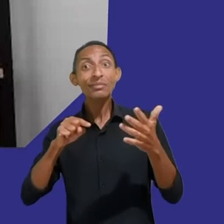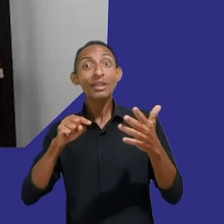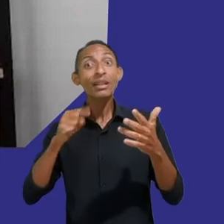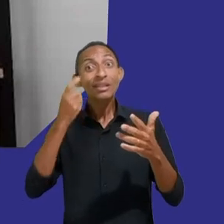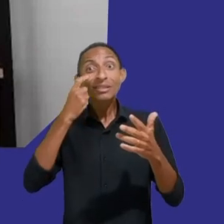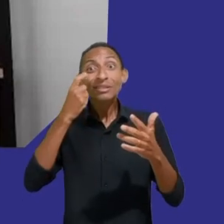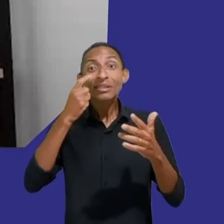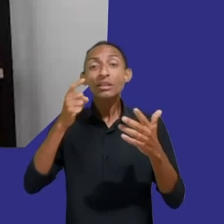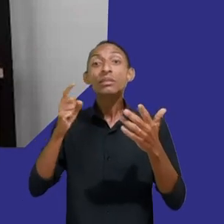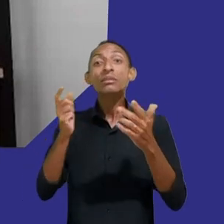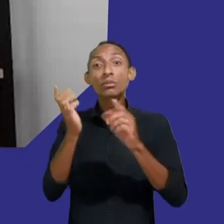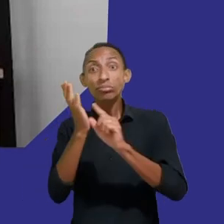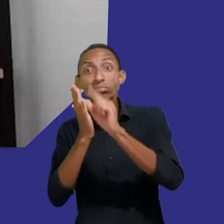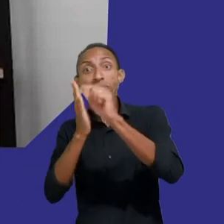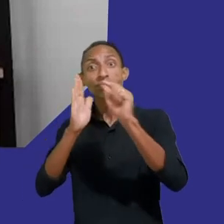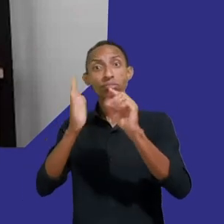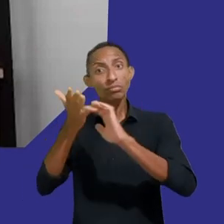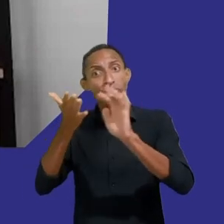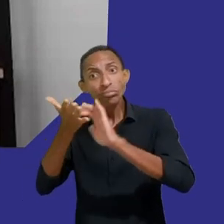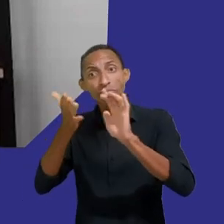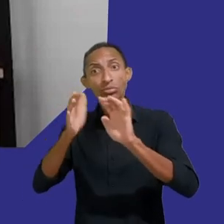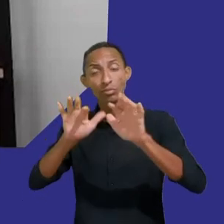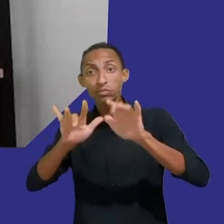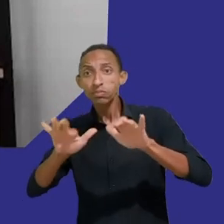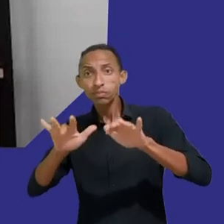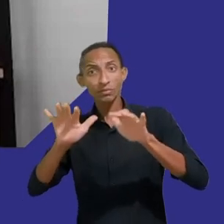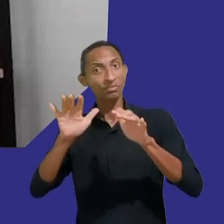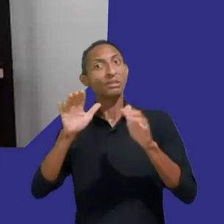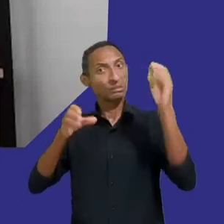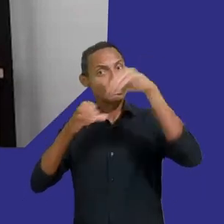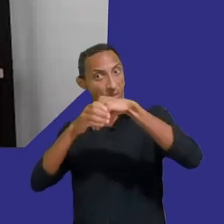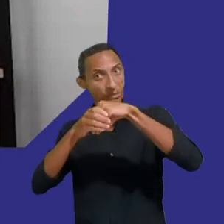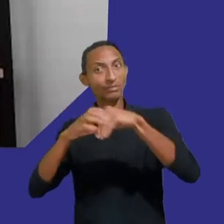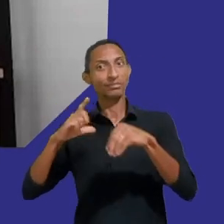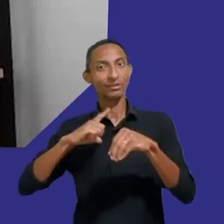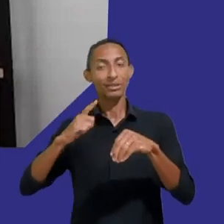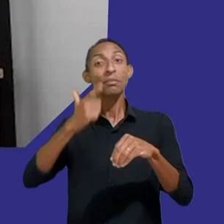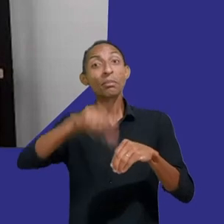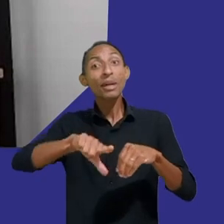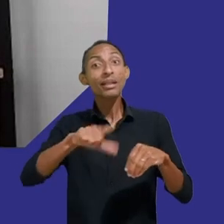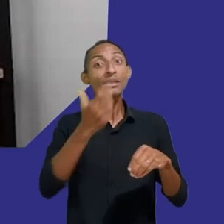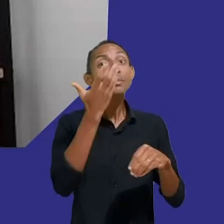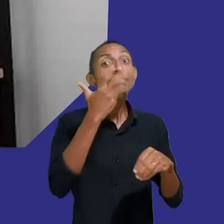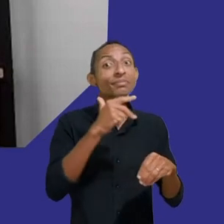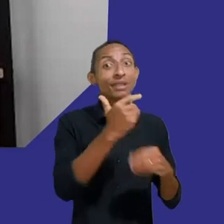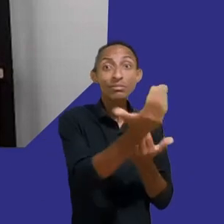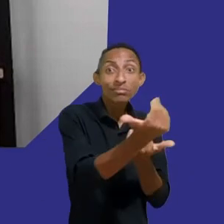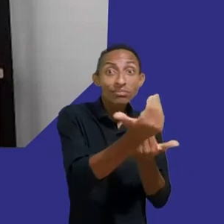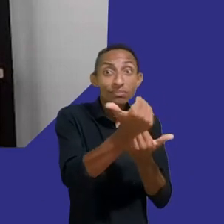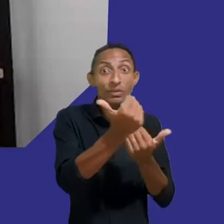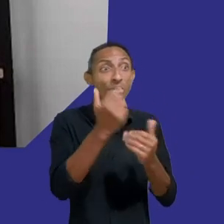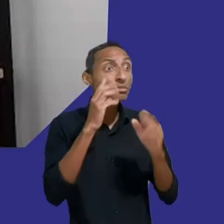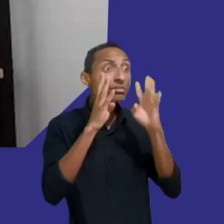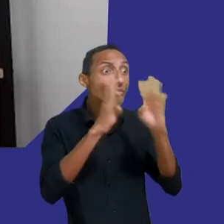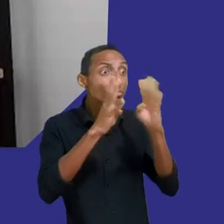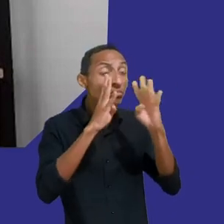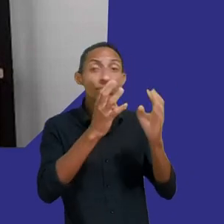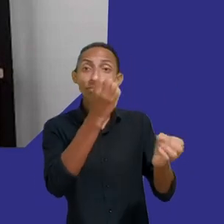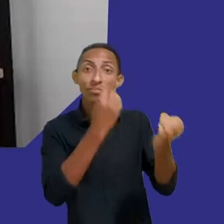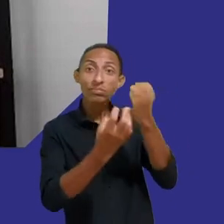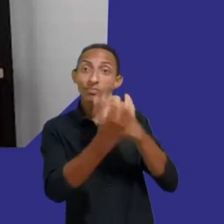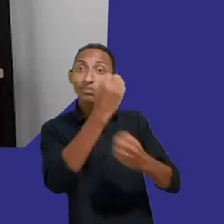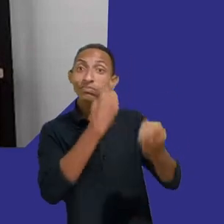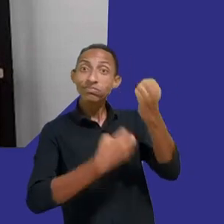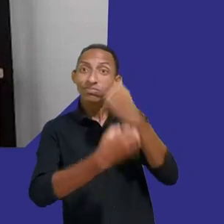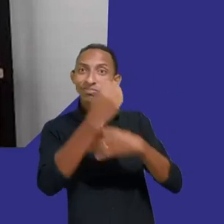alguns especialistas e também ouvindo as próprias crianças e adolescentes. E esse tema não passa só pela prática ilegal da publicidade